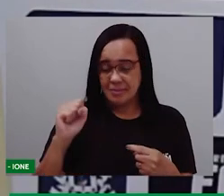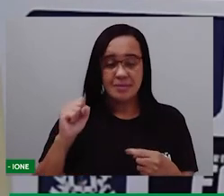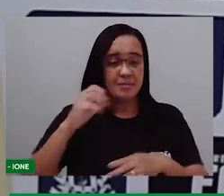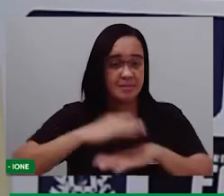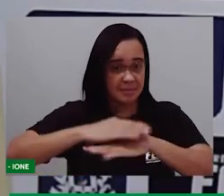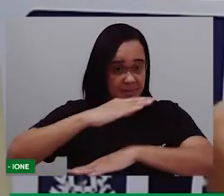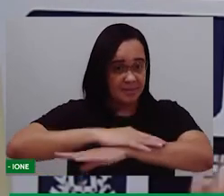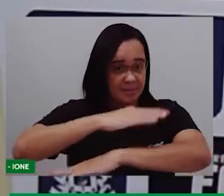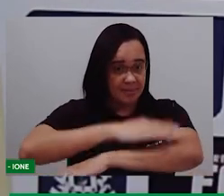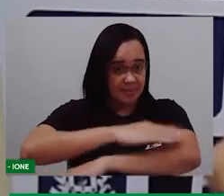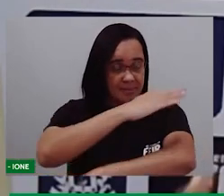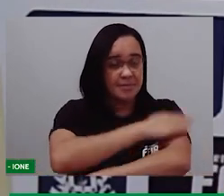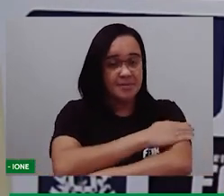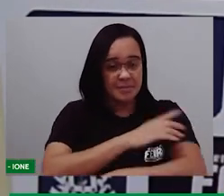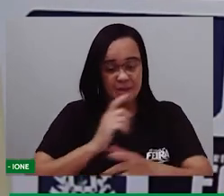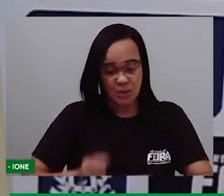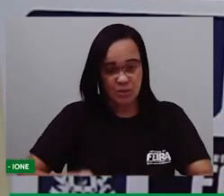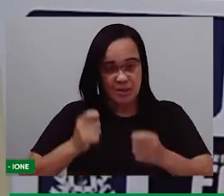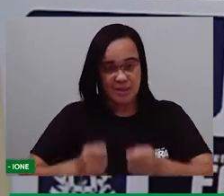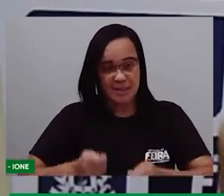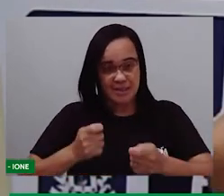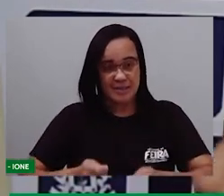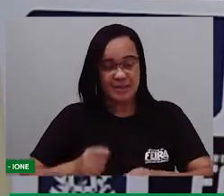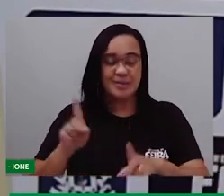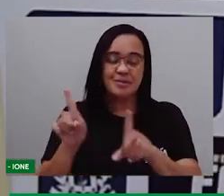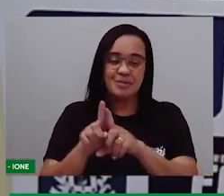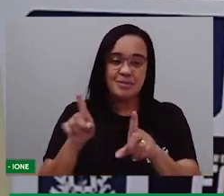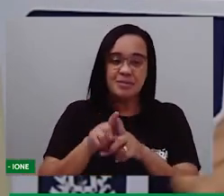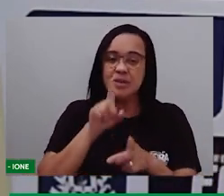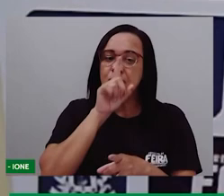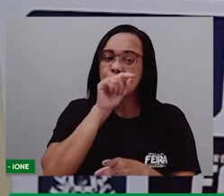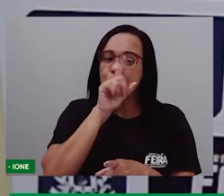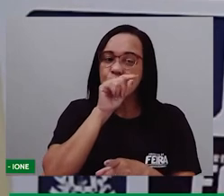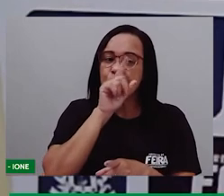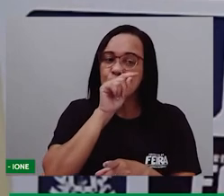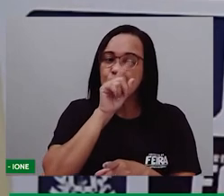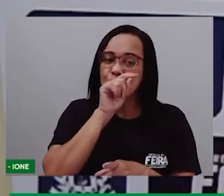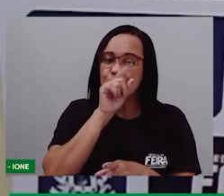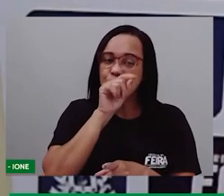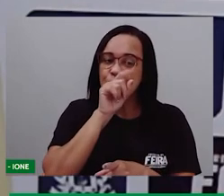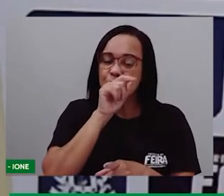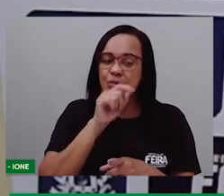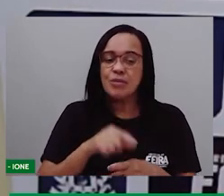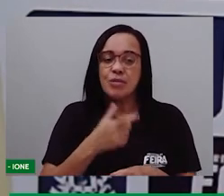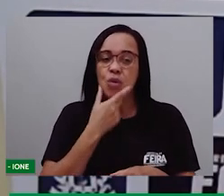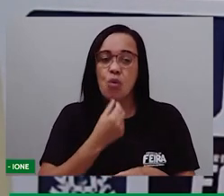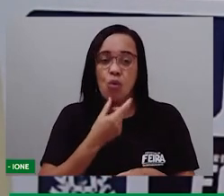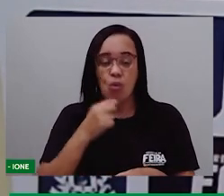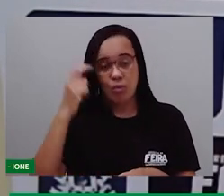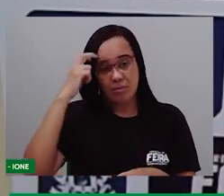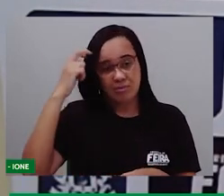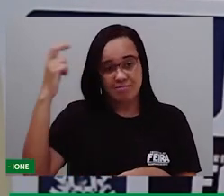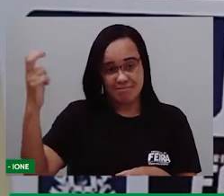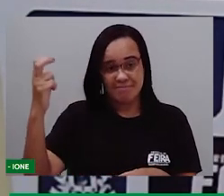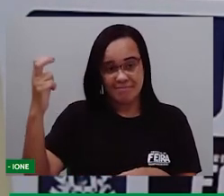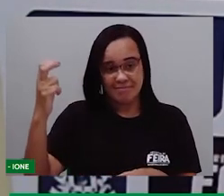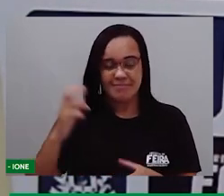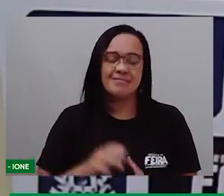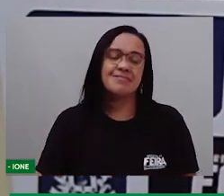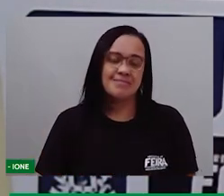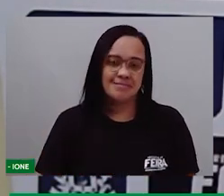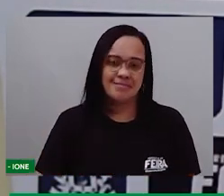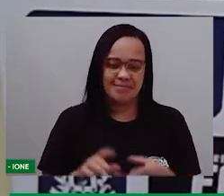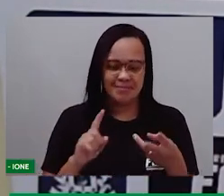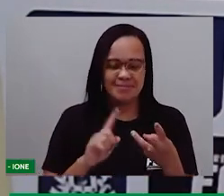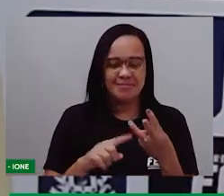saco, o saco no saco, do sabe-á-sabe, né? Vimos